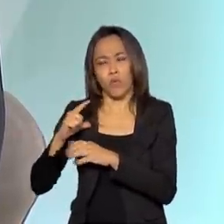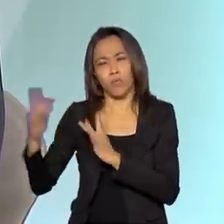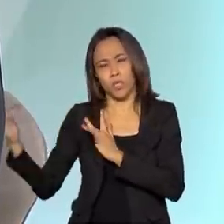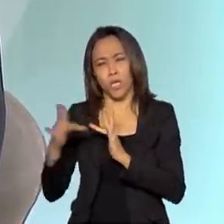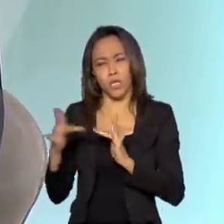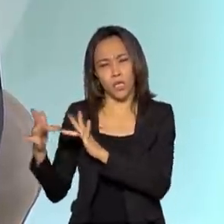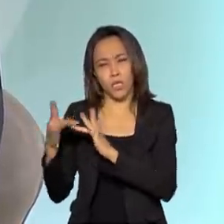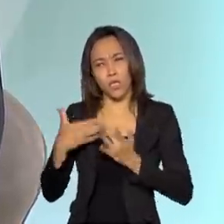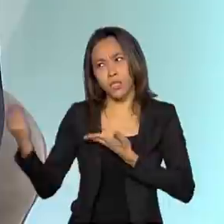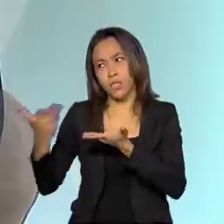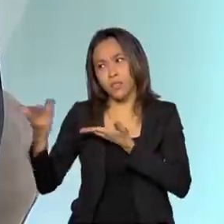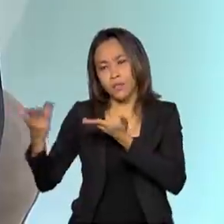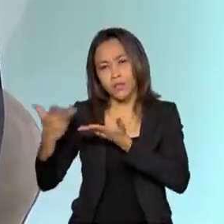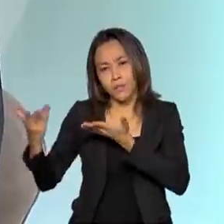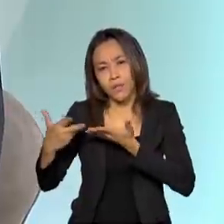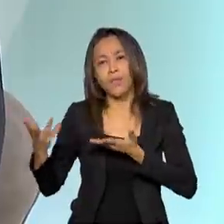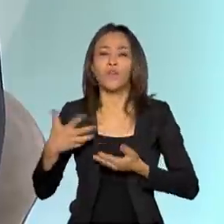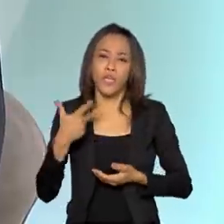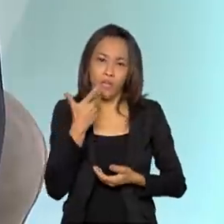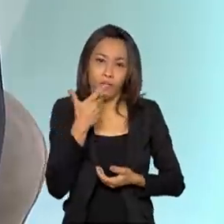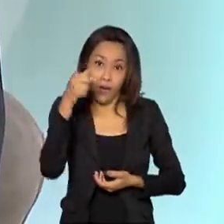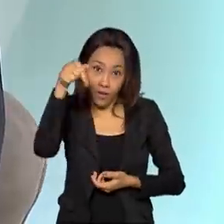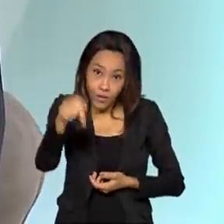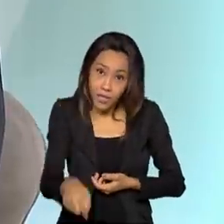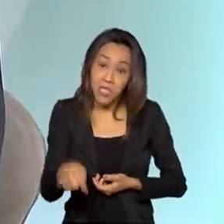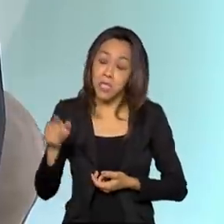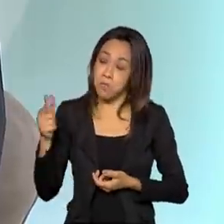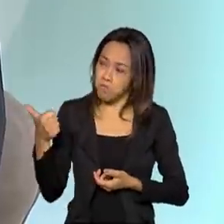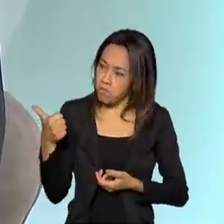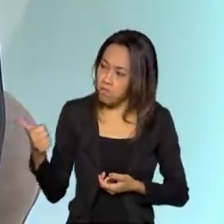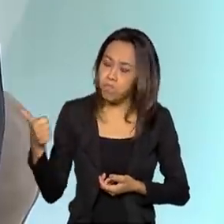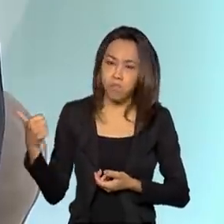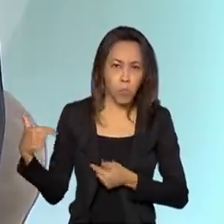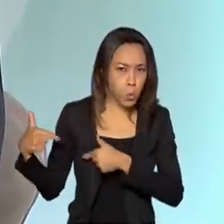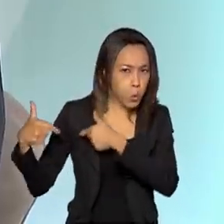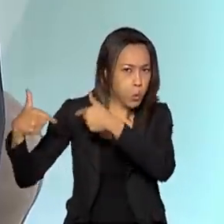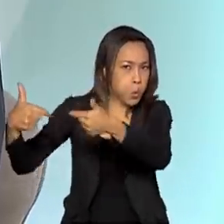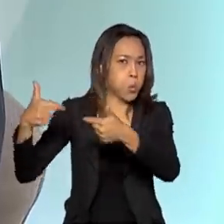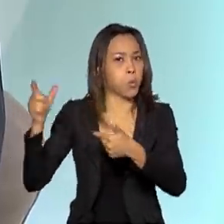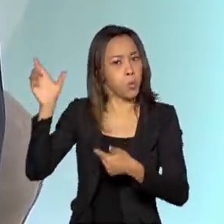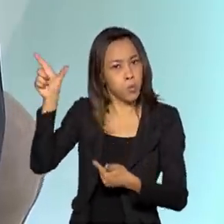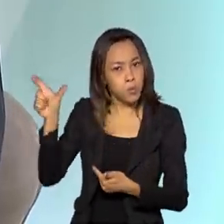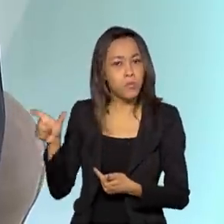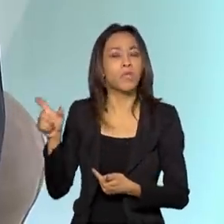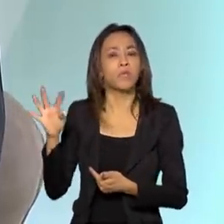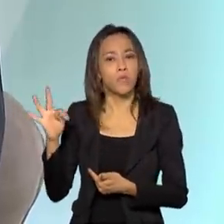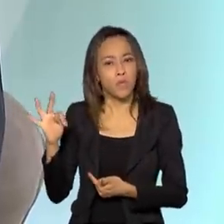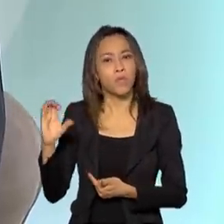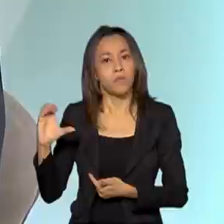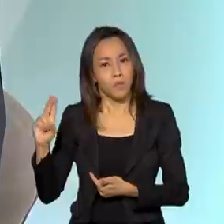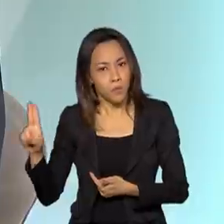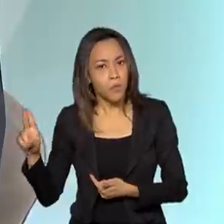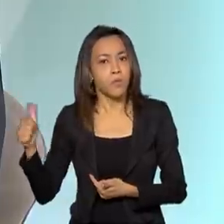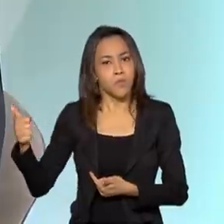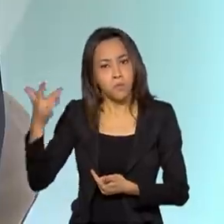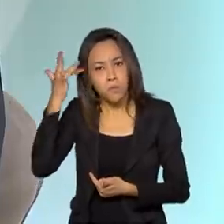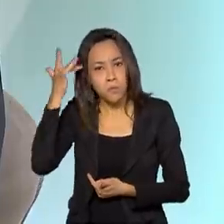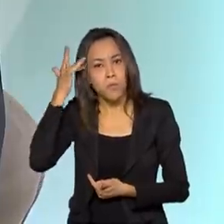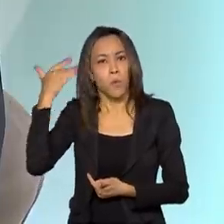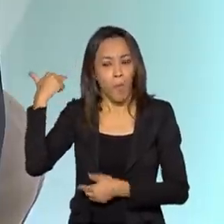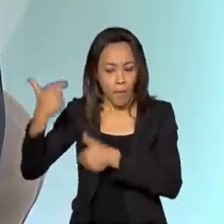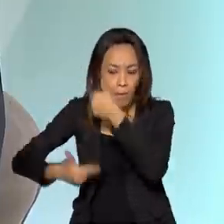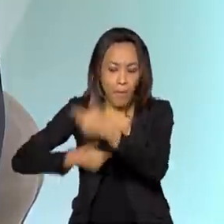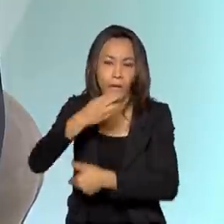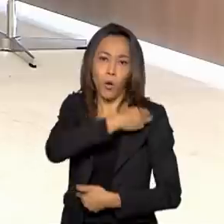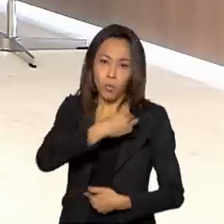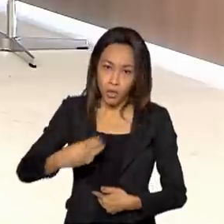profícua. Aqui até gostaria de registrar toda a diligência e o trabalho minudente que tem feito e detido, que tem feito o ministro